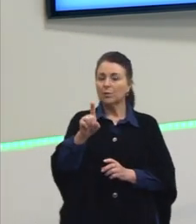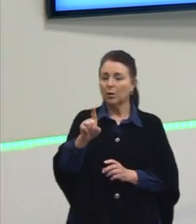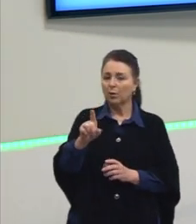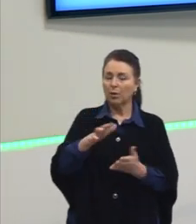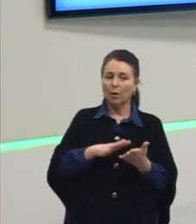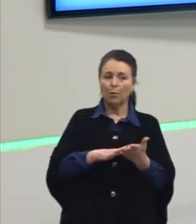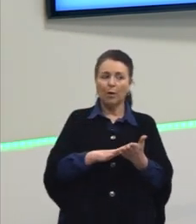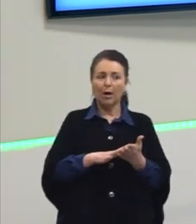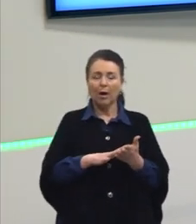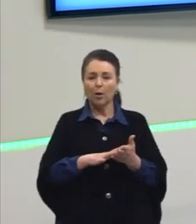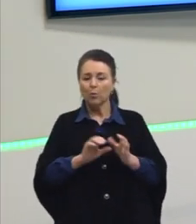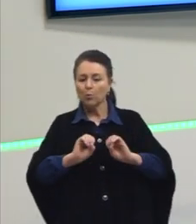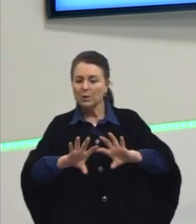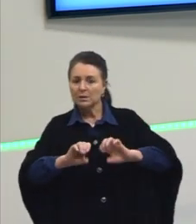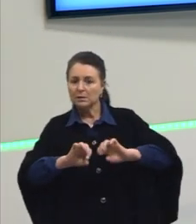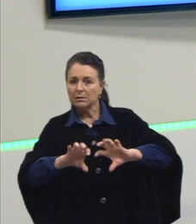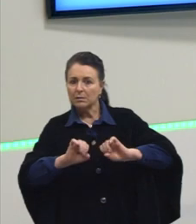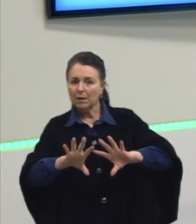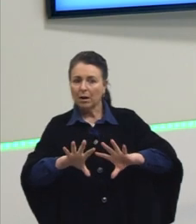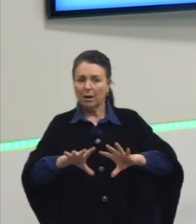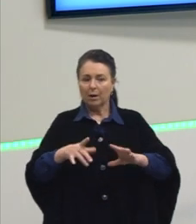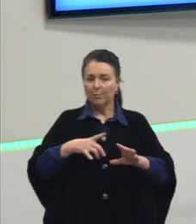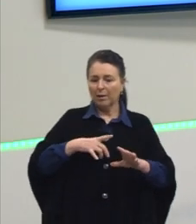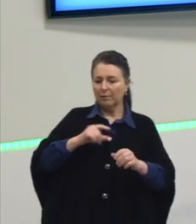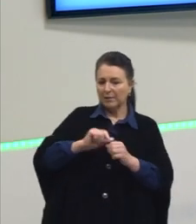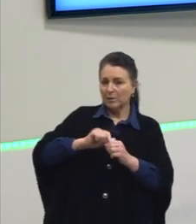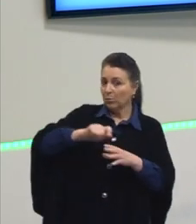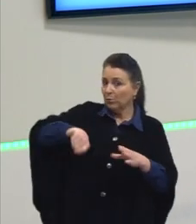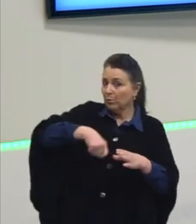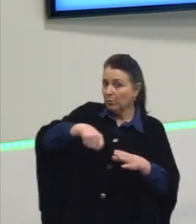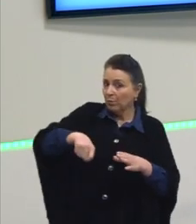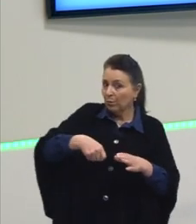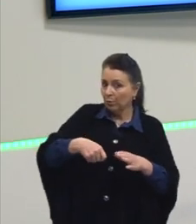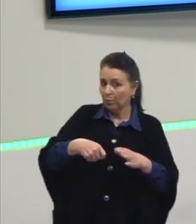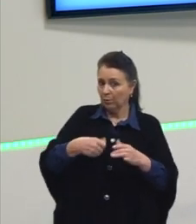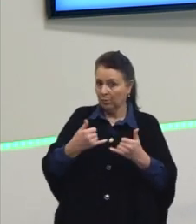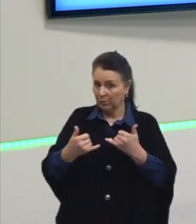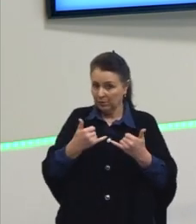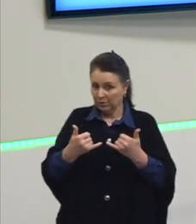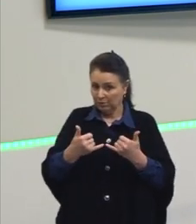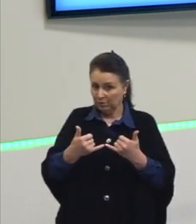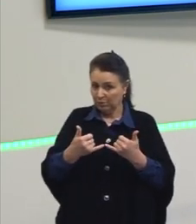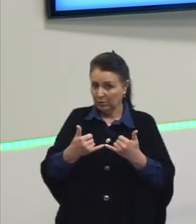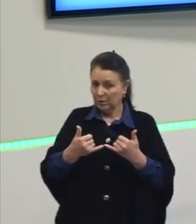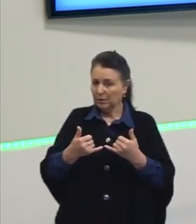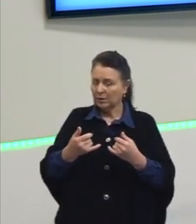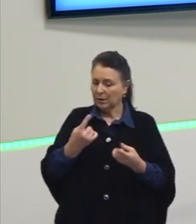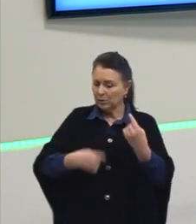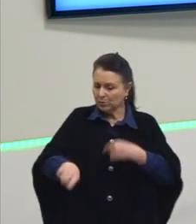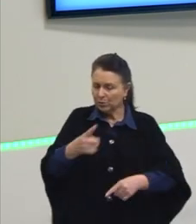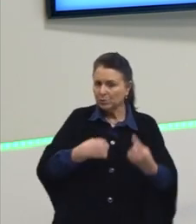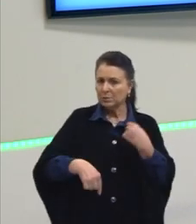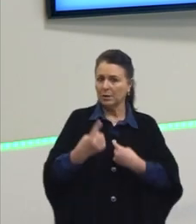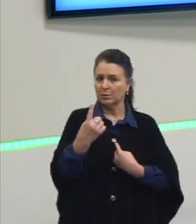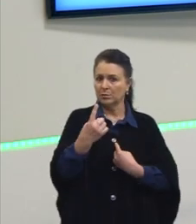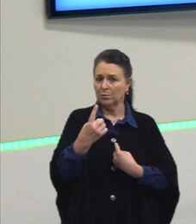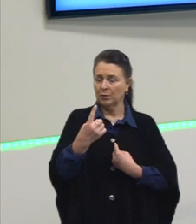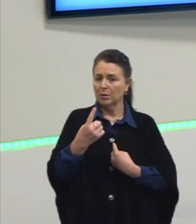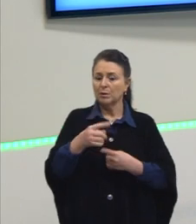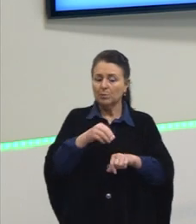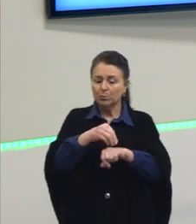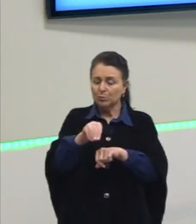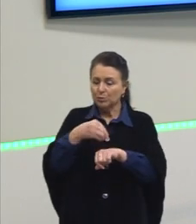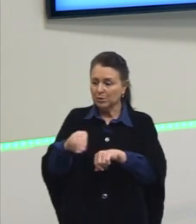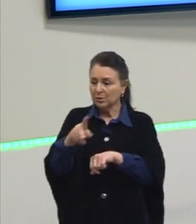não é uma receita de bolo. Não é comprovação de sucesso. São dicas que podem ajudar